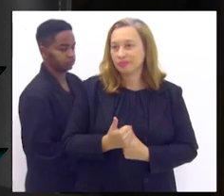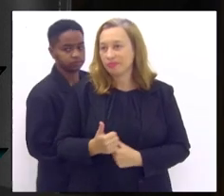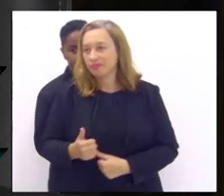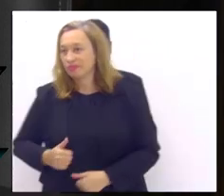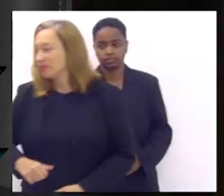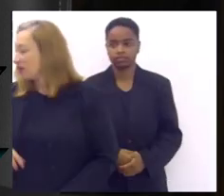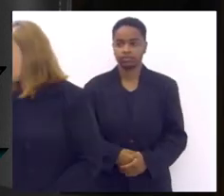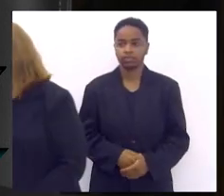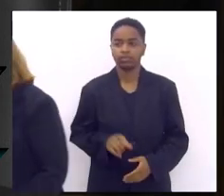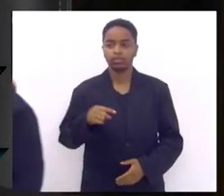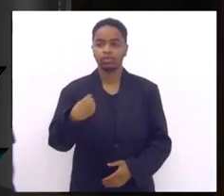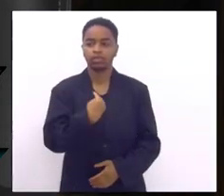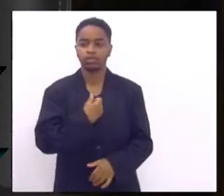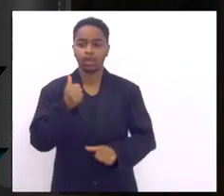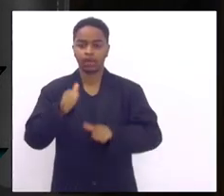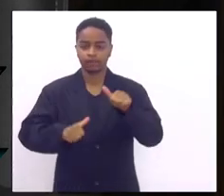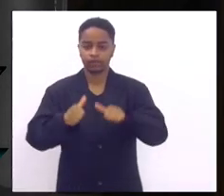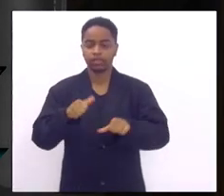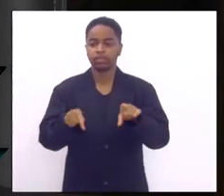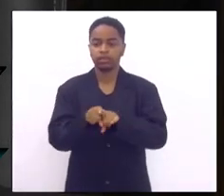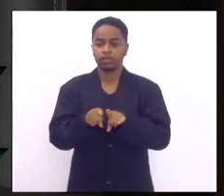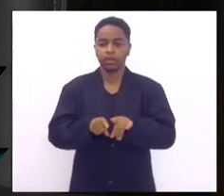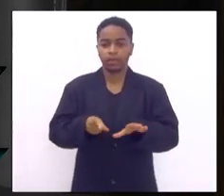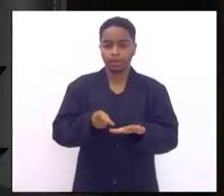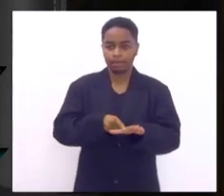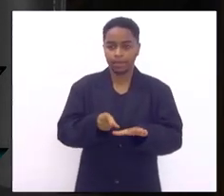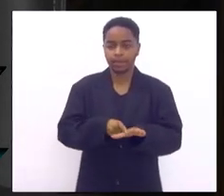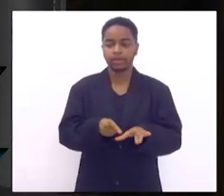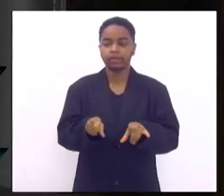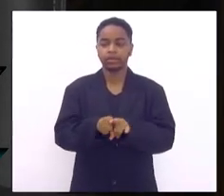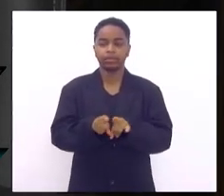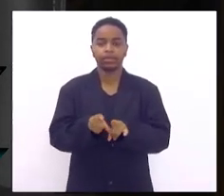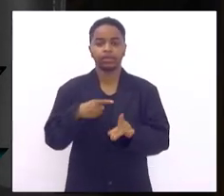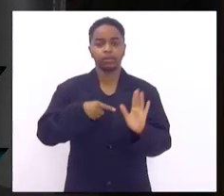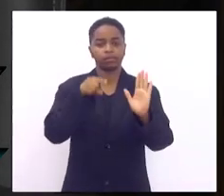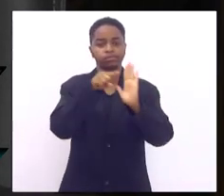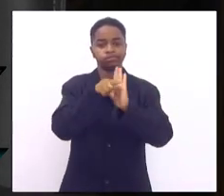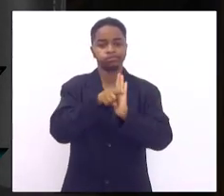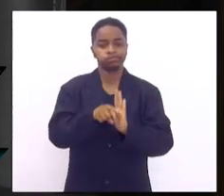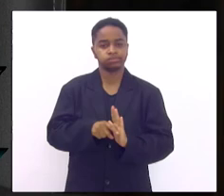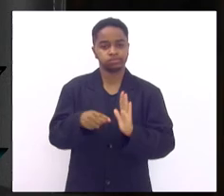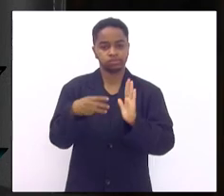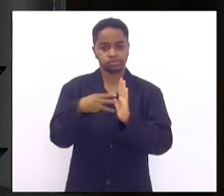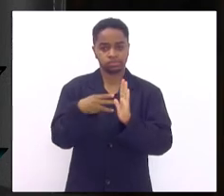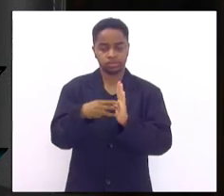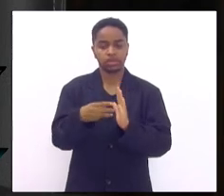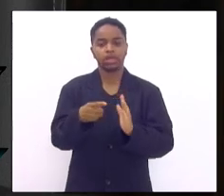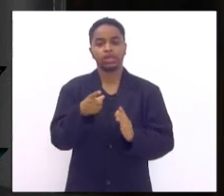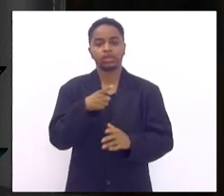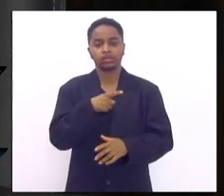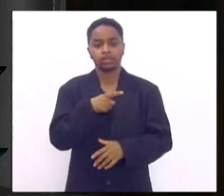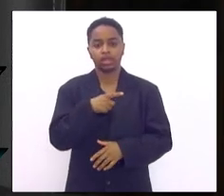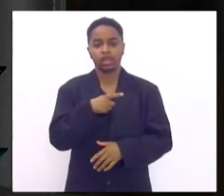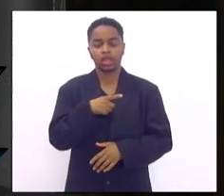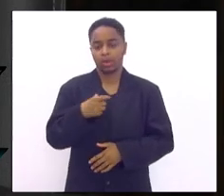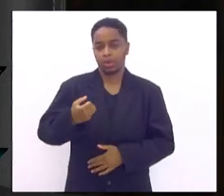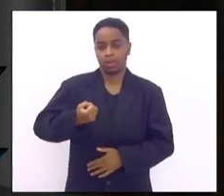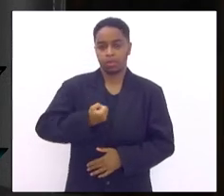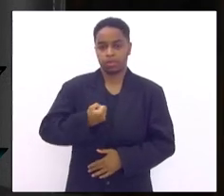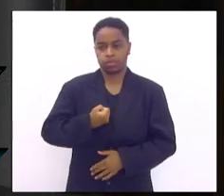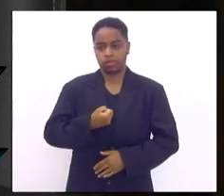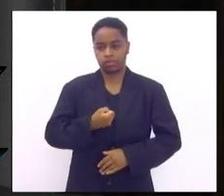avaliando também os pés com a aplicação desse questionário esse questionário vai ter uma pontuação